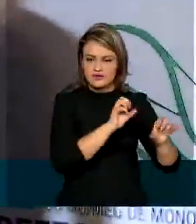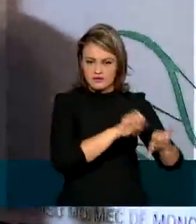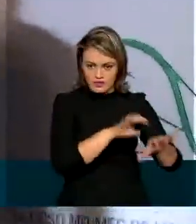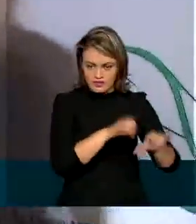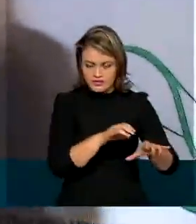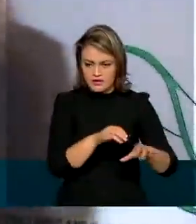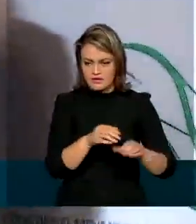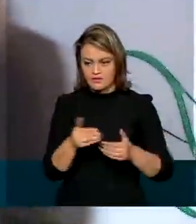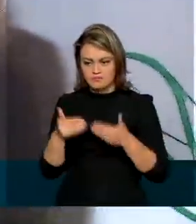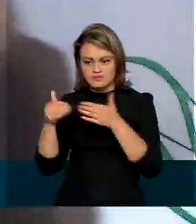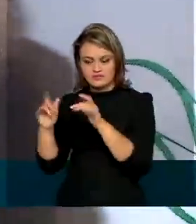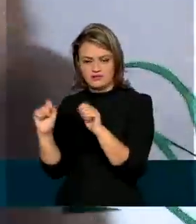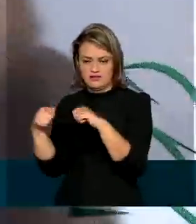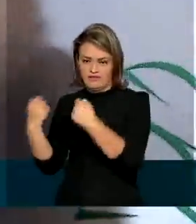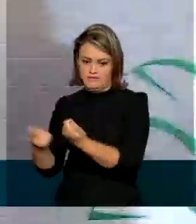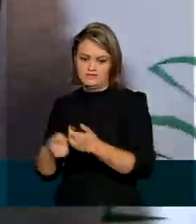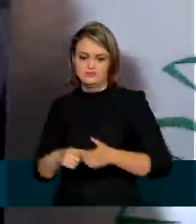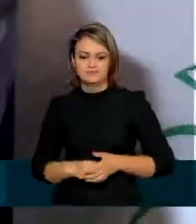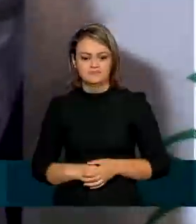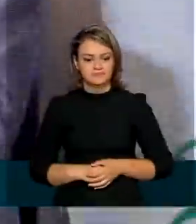educação e da defesa.